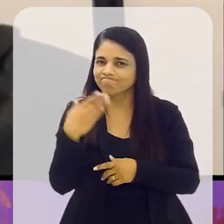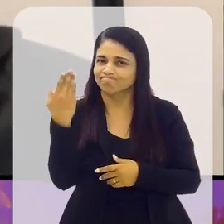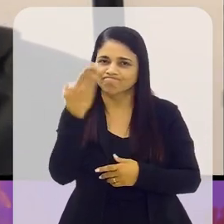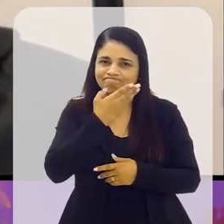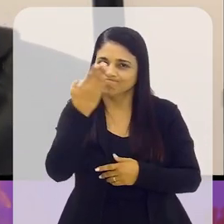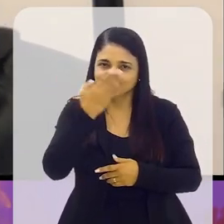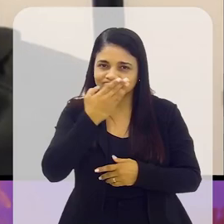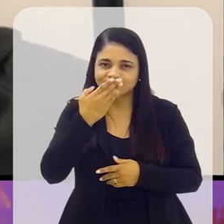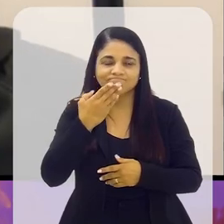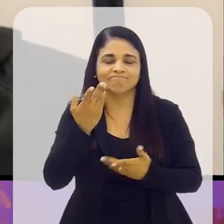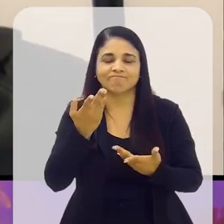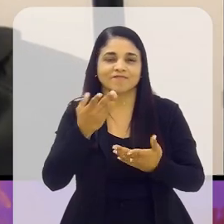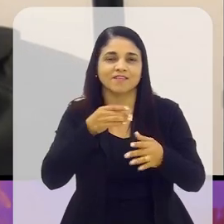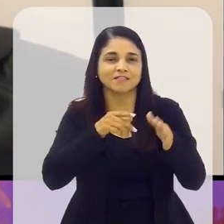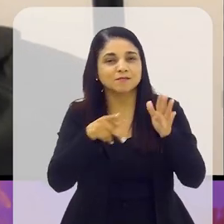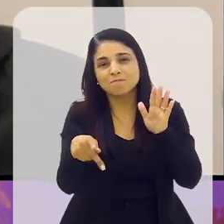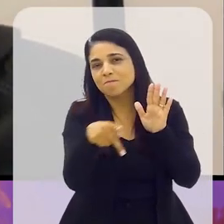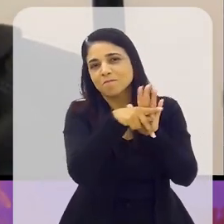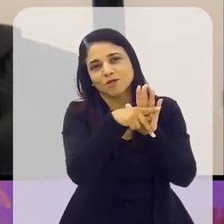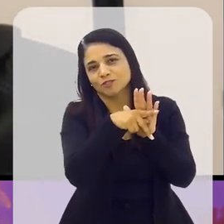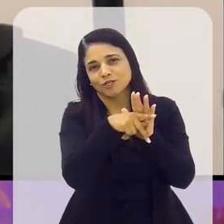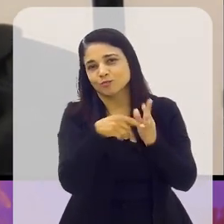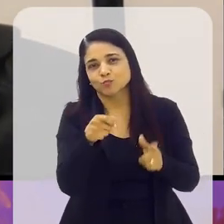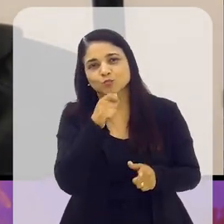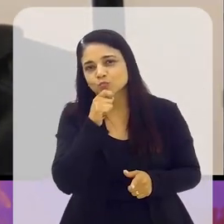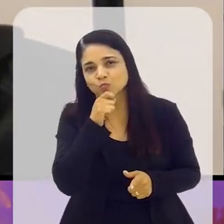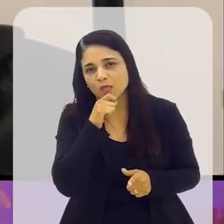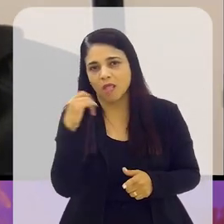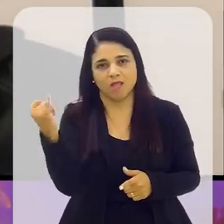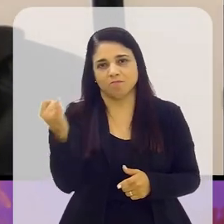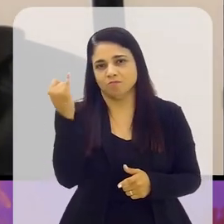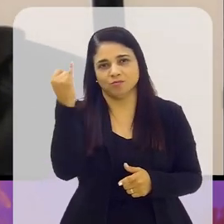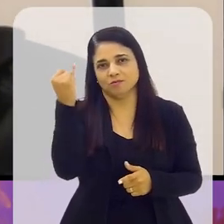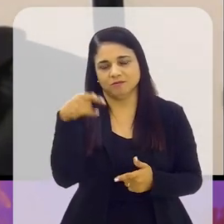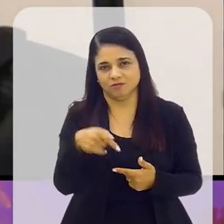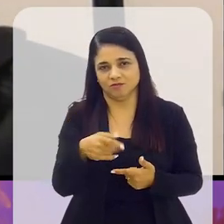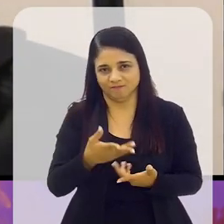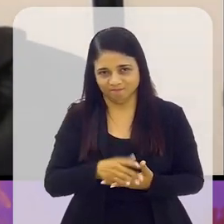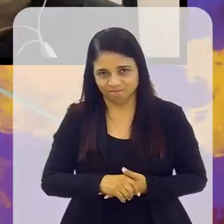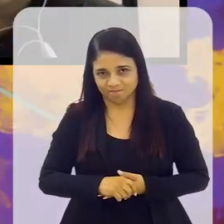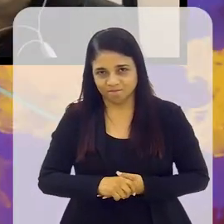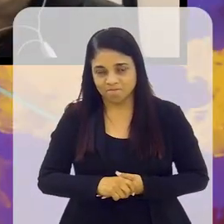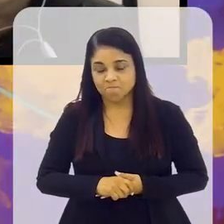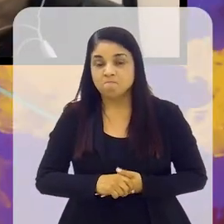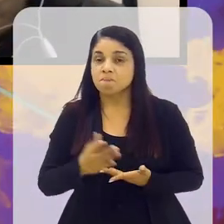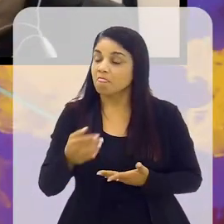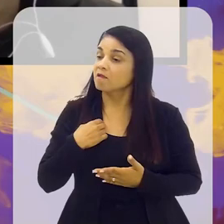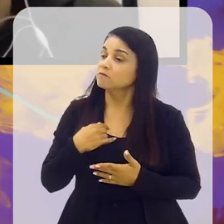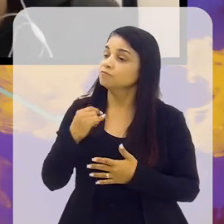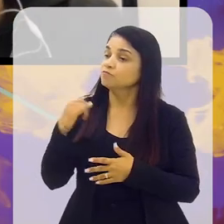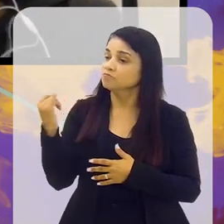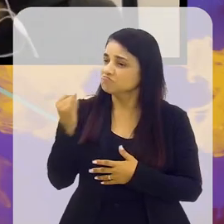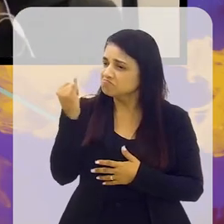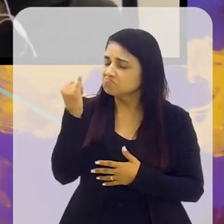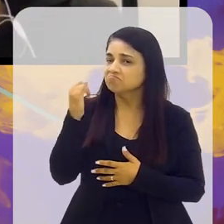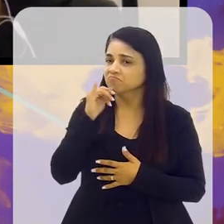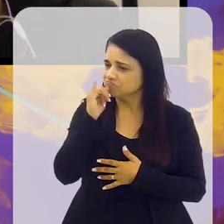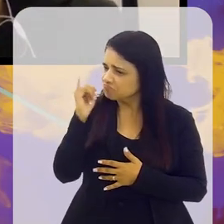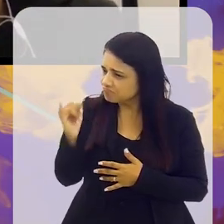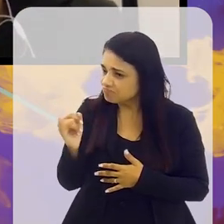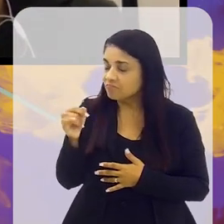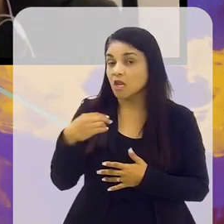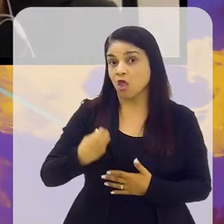tipo de medida, esse tipo de projeto tão importante. Agora, o que eu posso dizer para você,